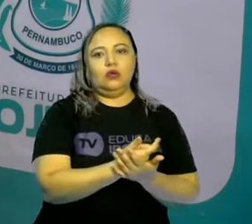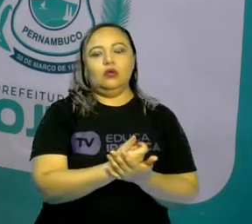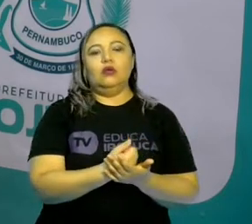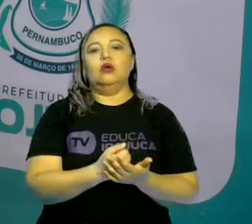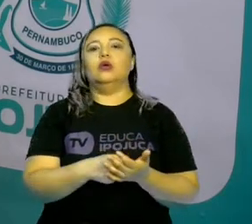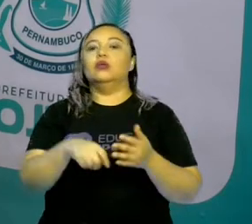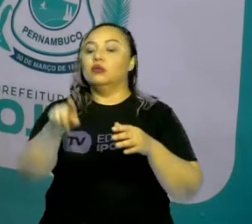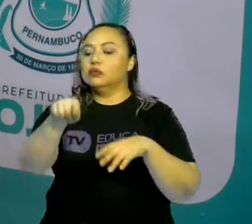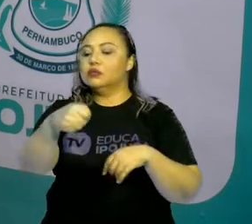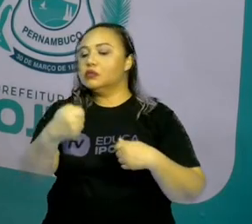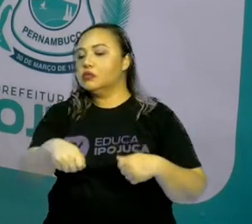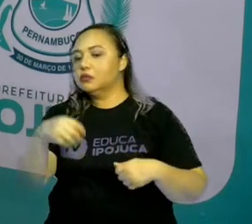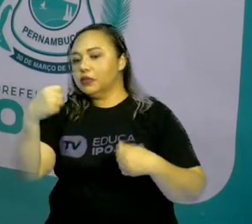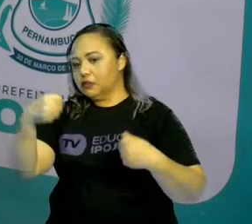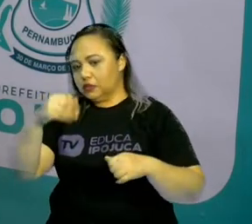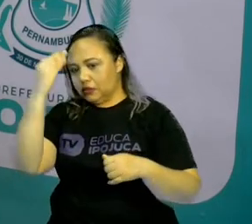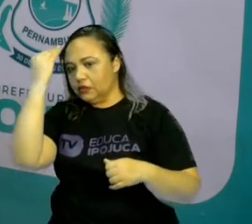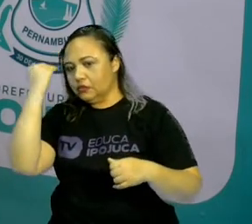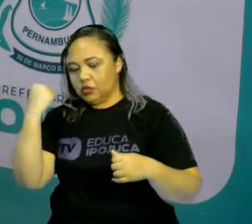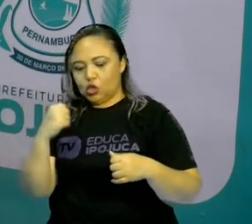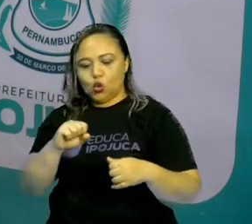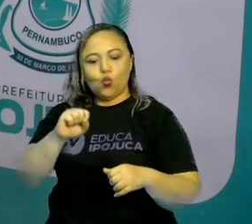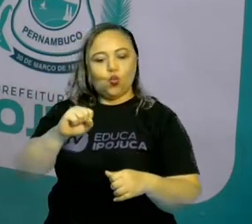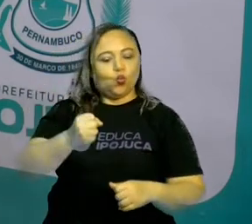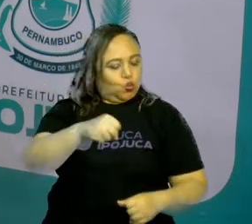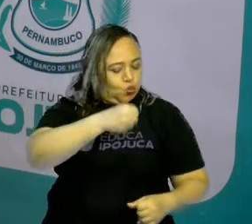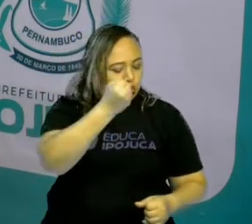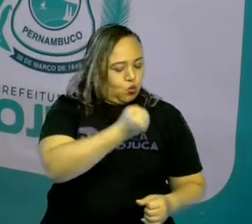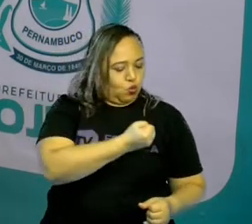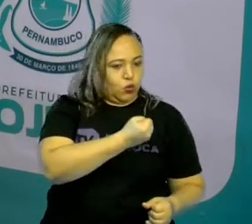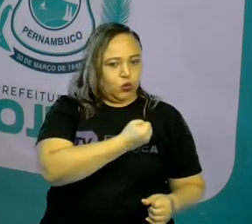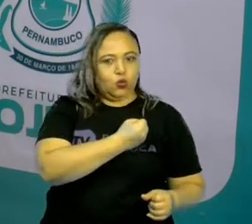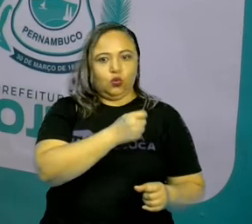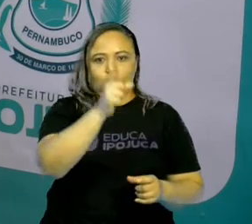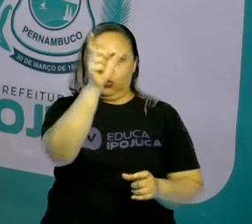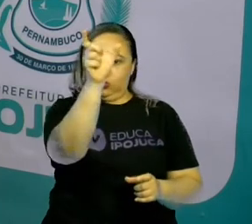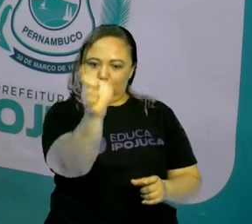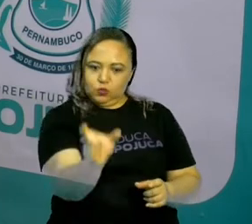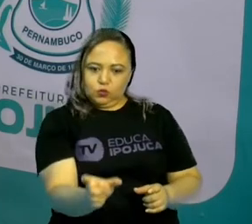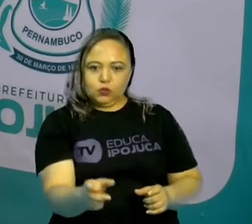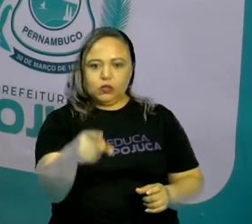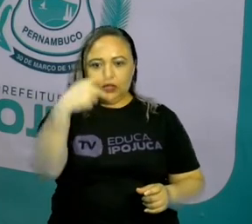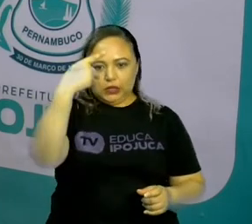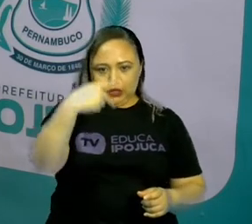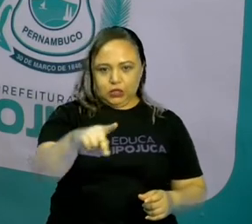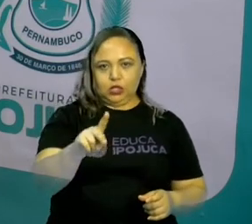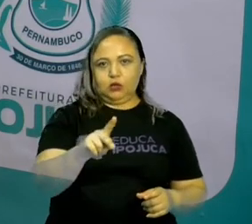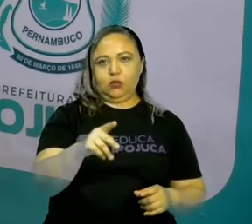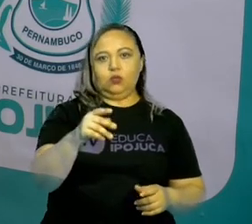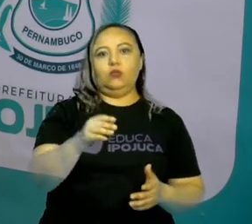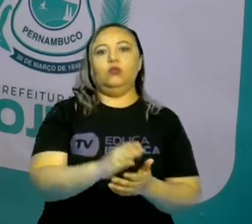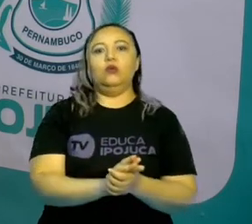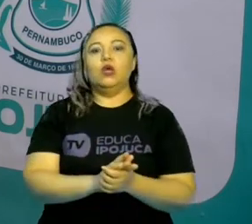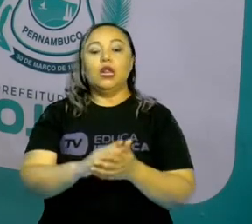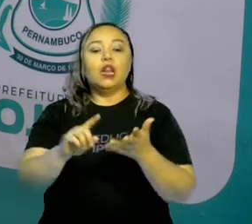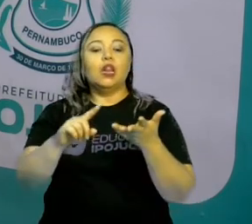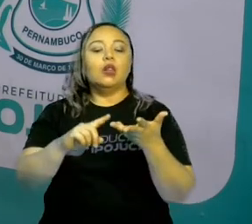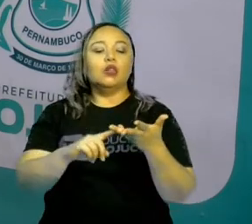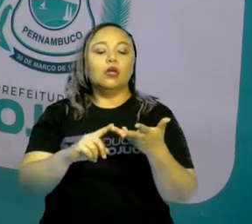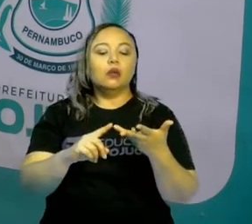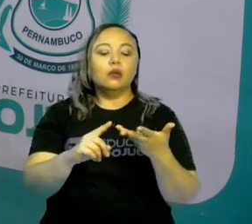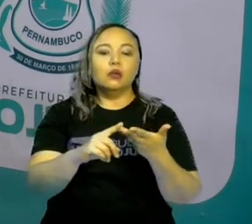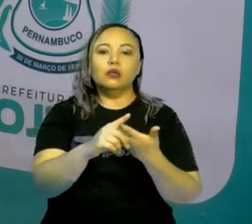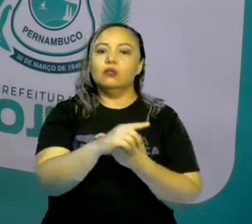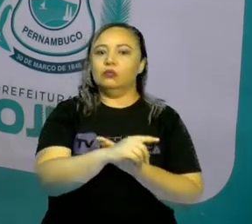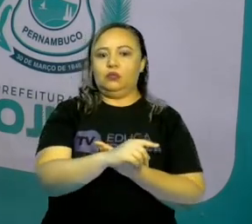aquele número. E principalmente quando nós vamos fazer consultas, né? Que nossos documentos, ele